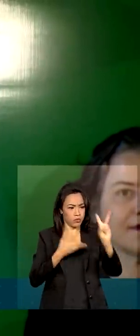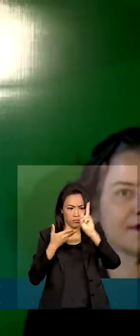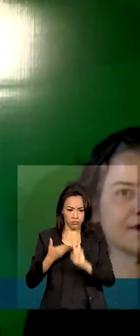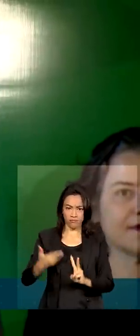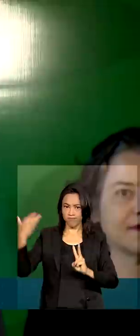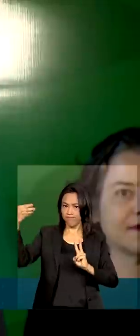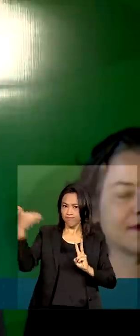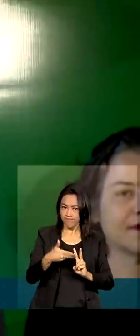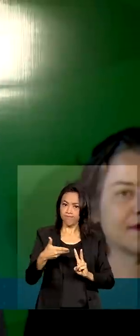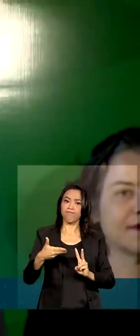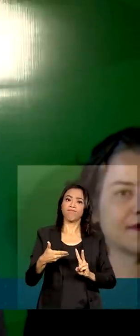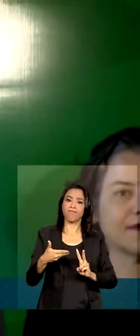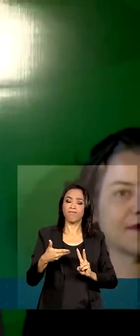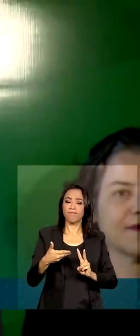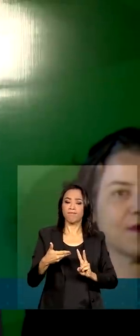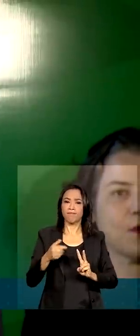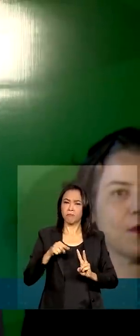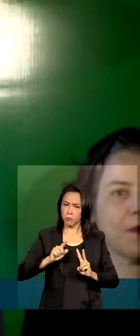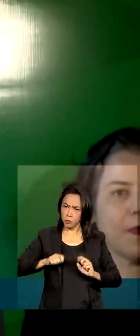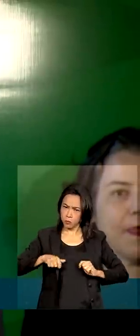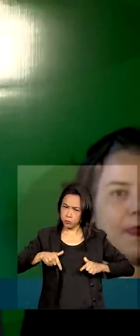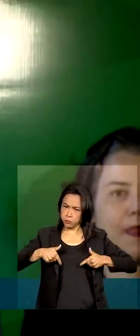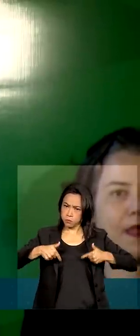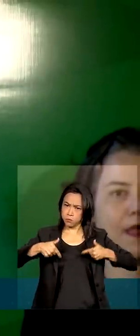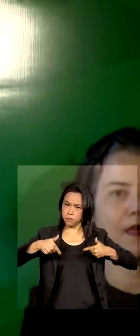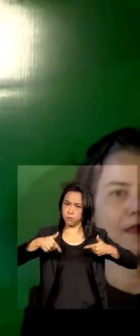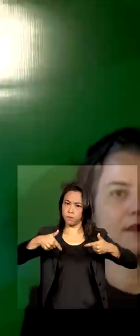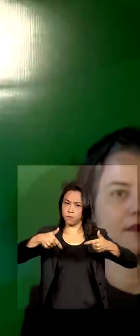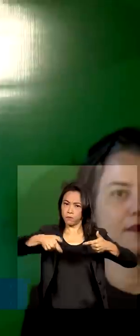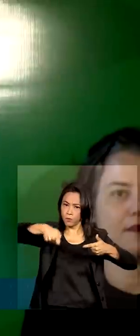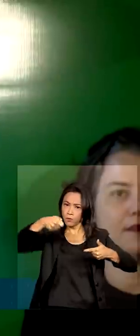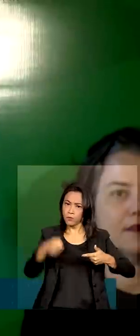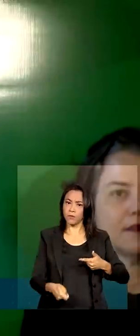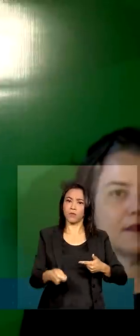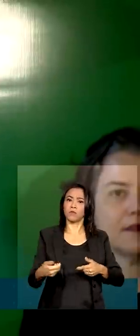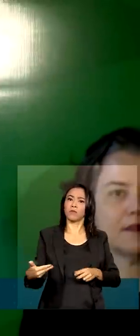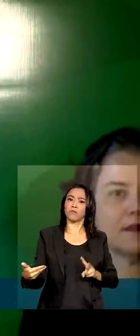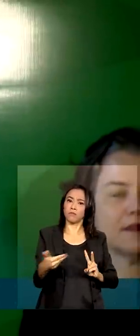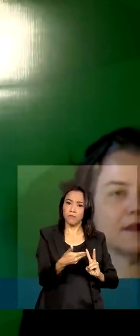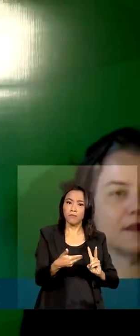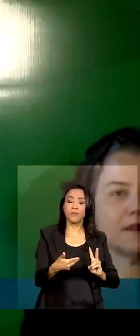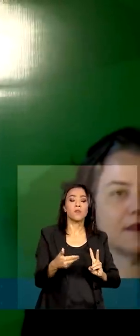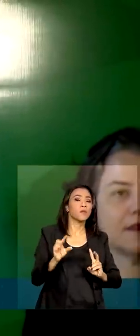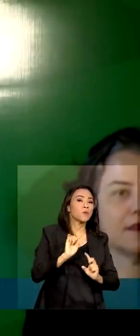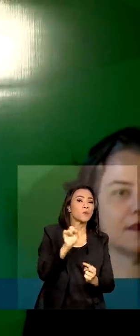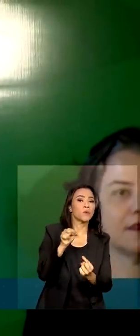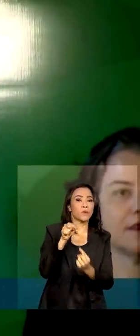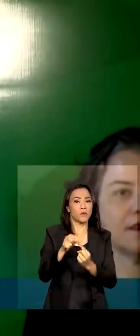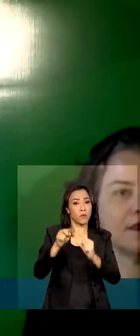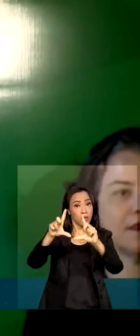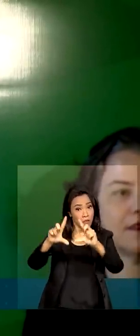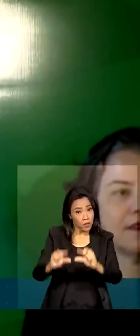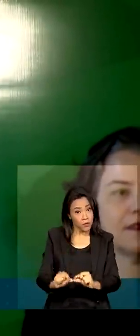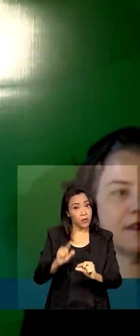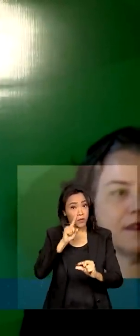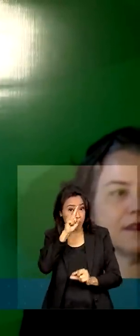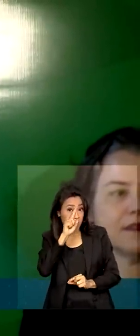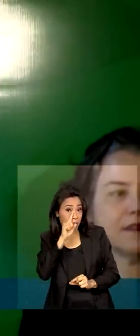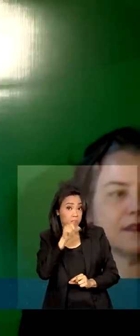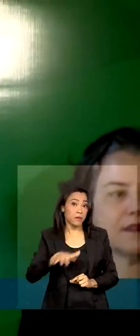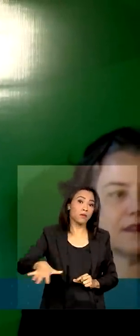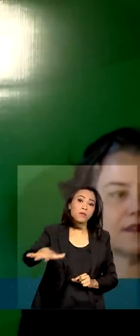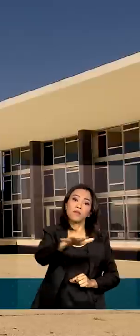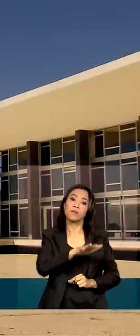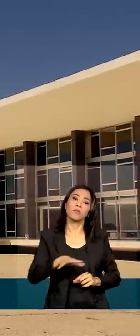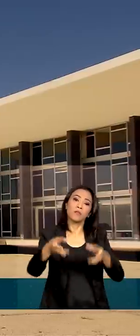firme junto aos tribunais para diminuir o risco fiscal das decisões